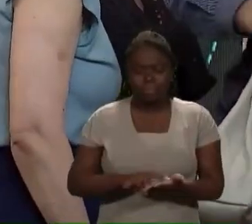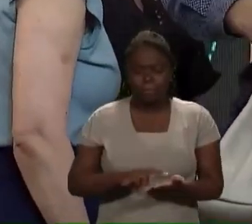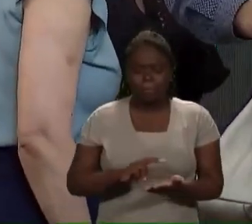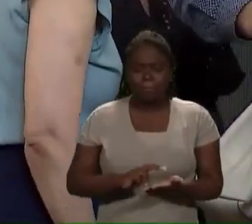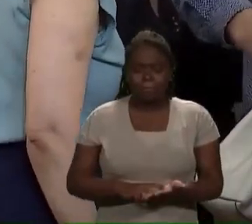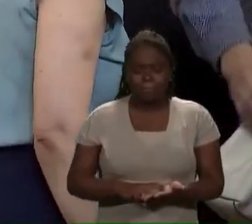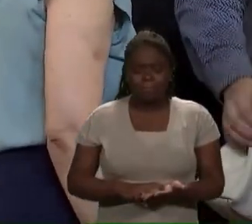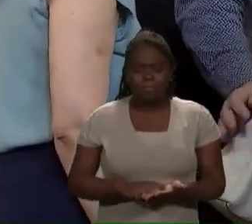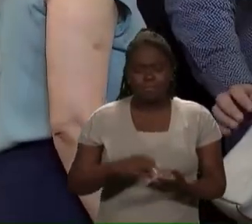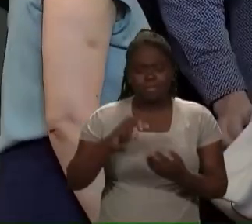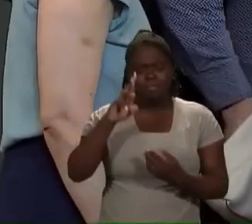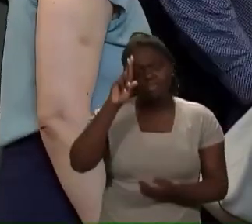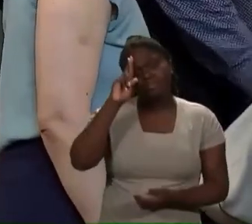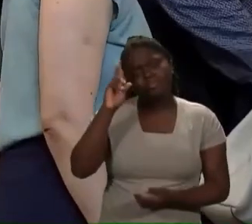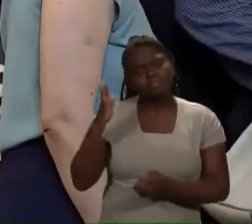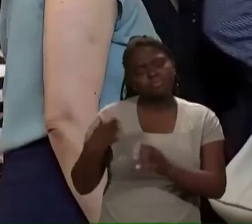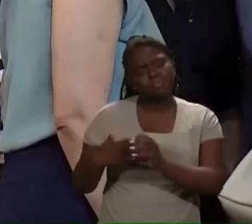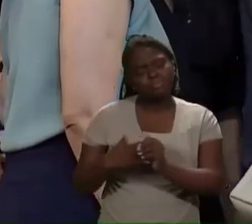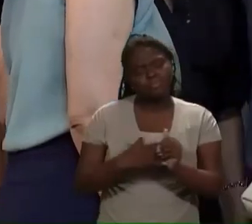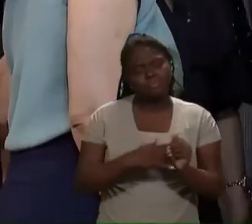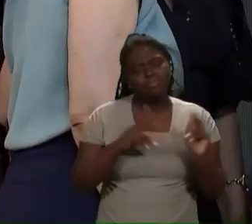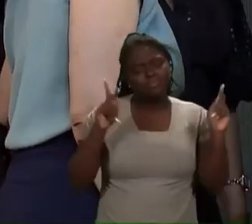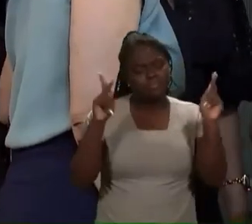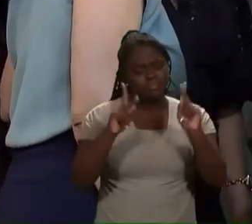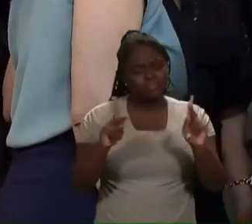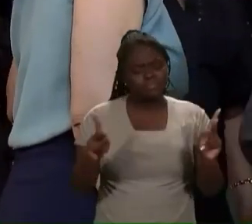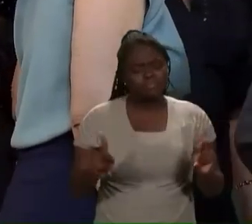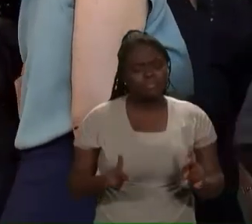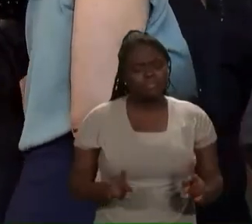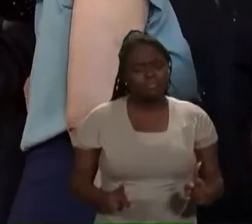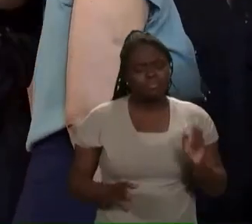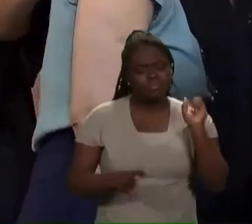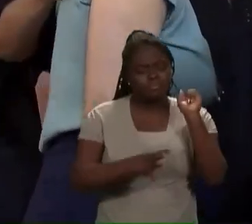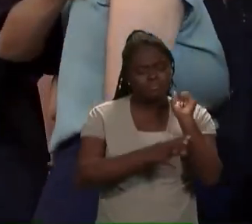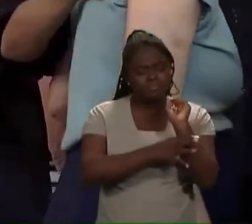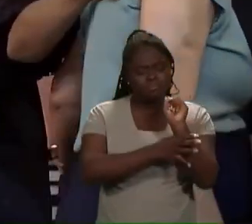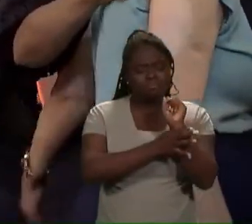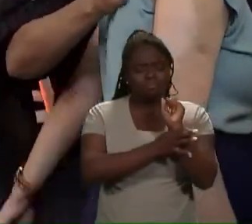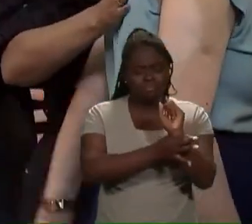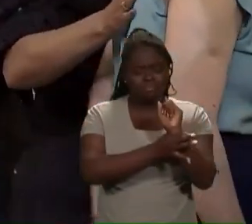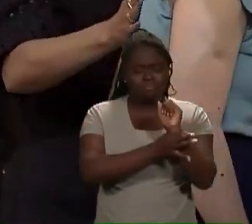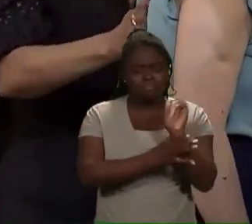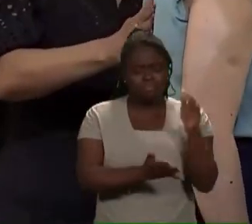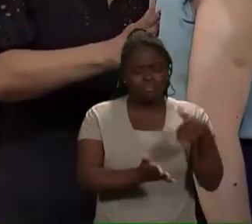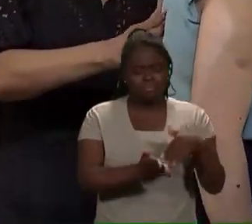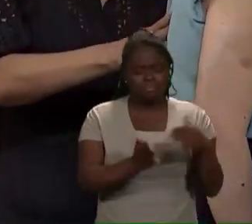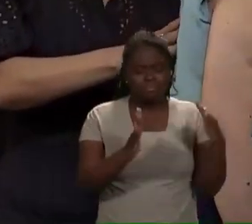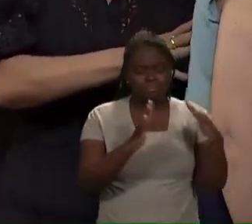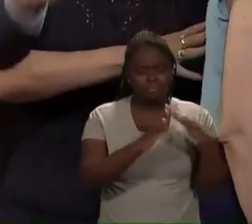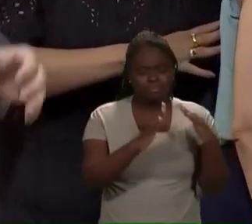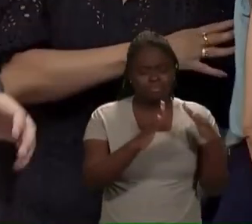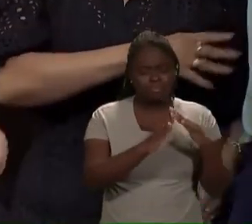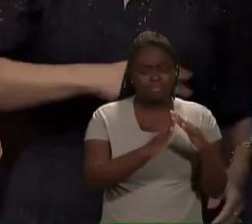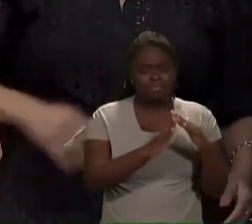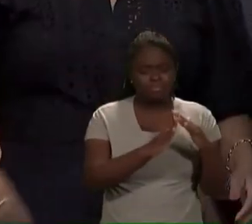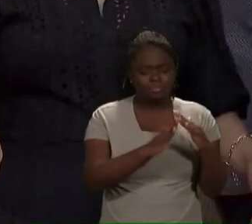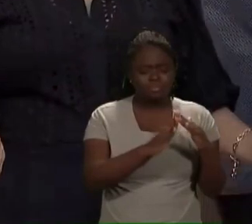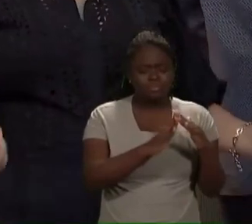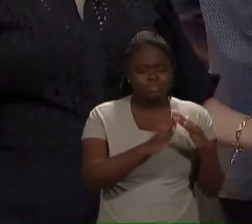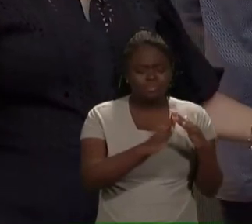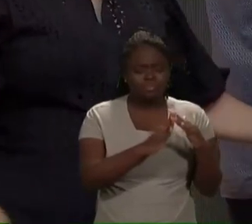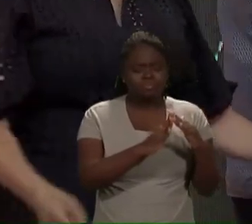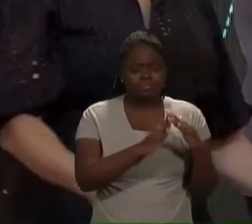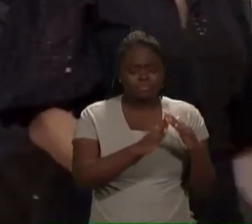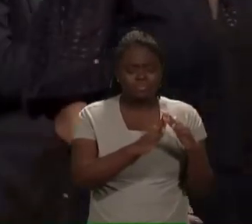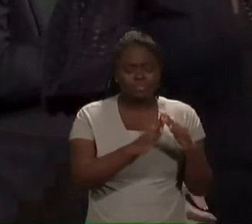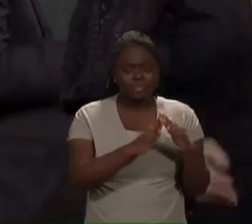Que o Senhor nos leve em paz. Nos leve em segurança. Até a nossa casa. Até o nosso destino.